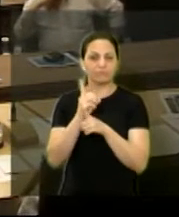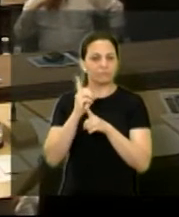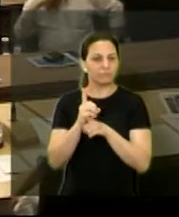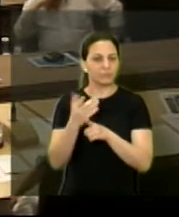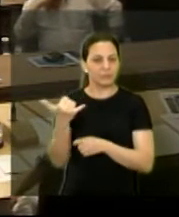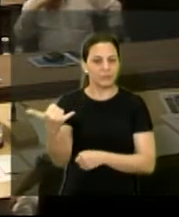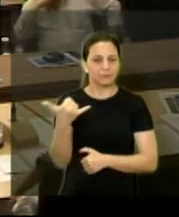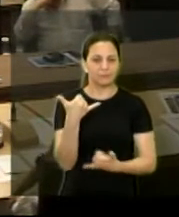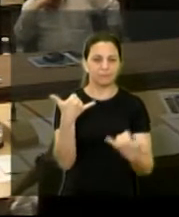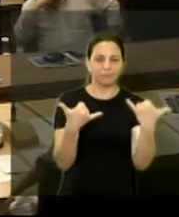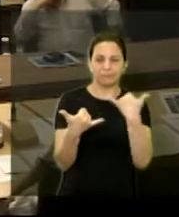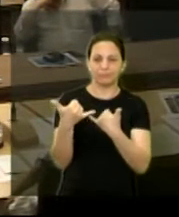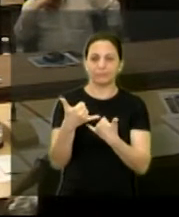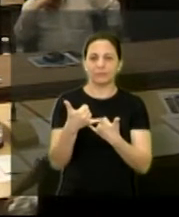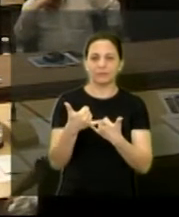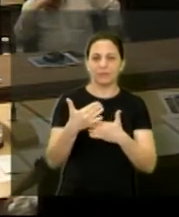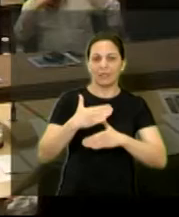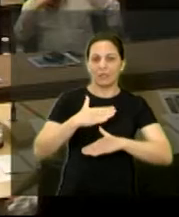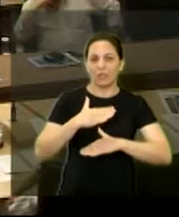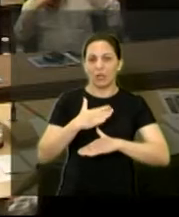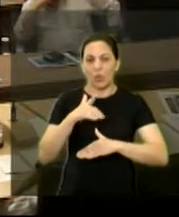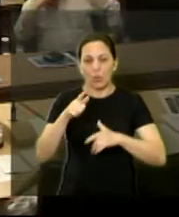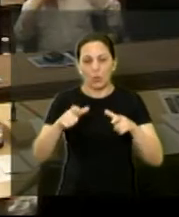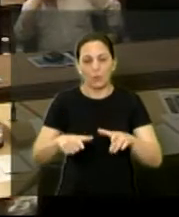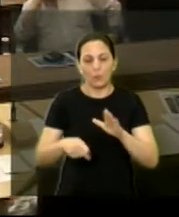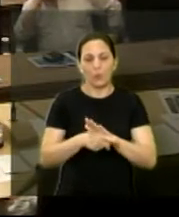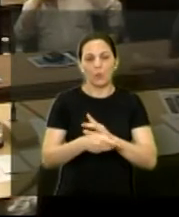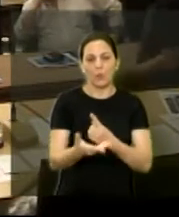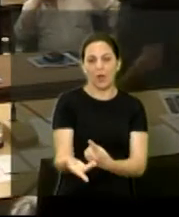balcão de atendimento na Secretaria.